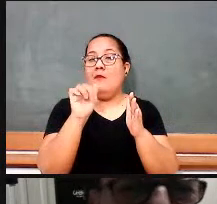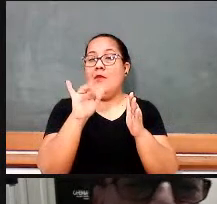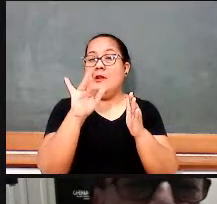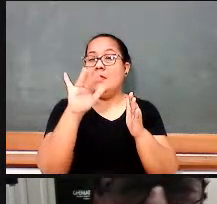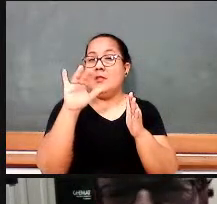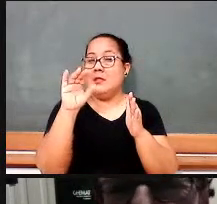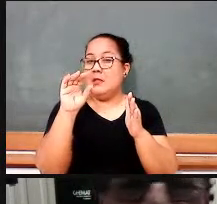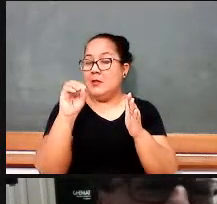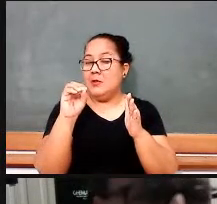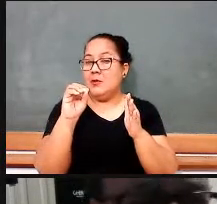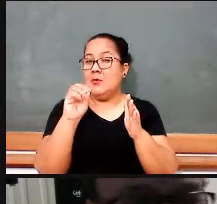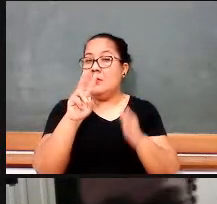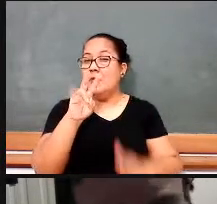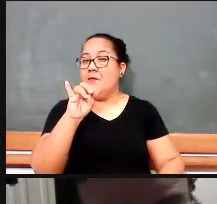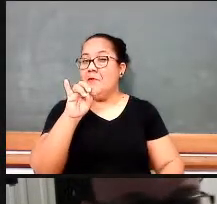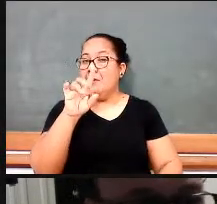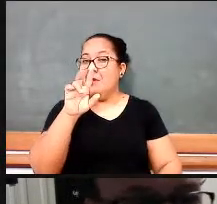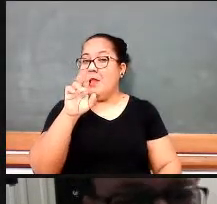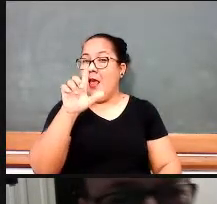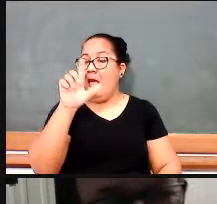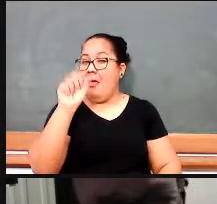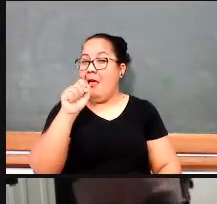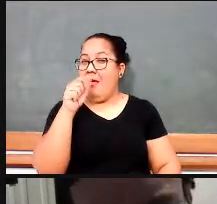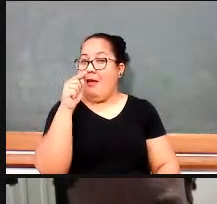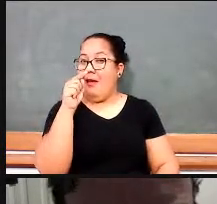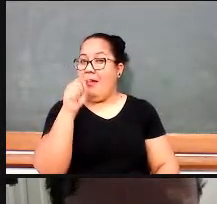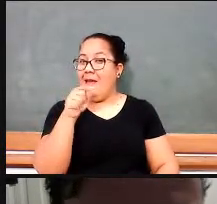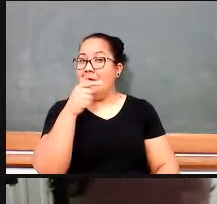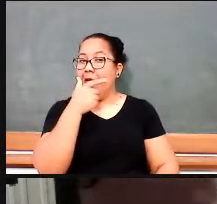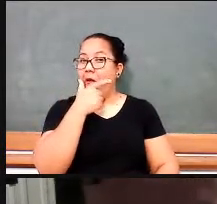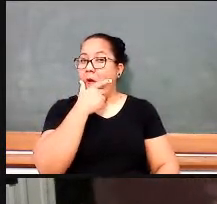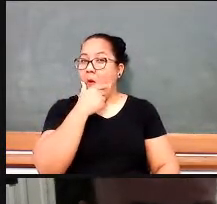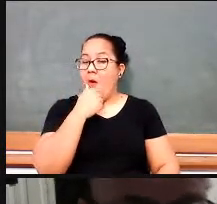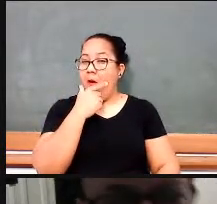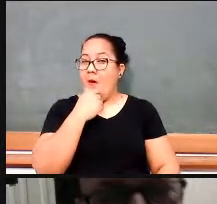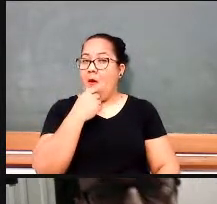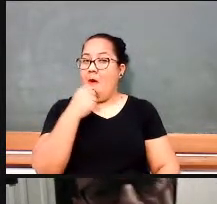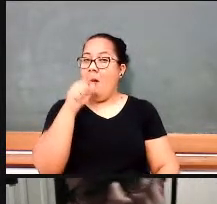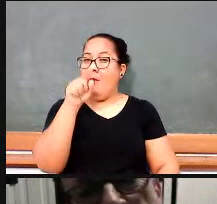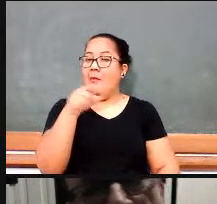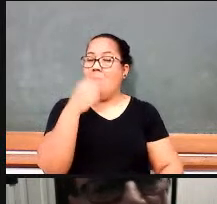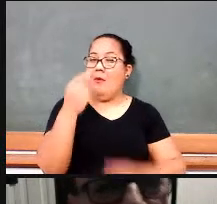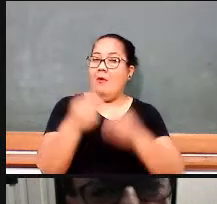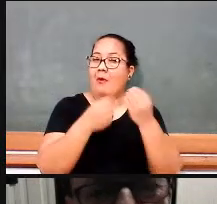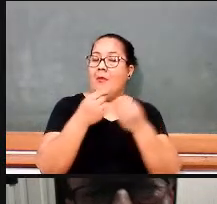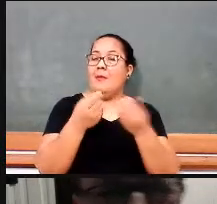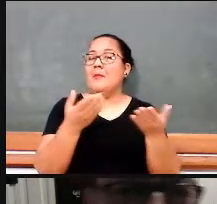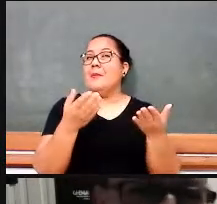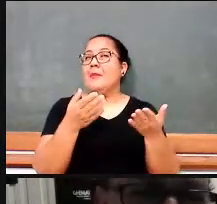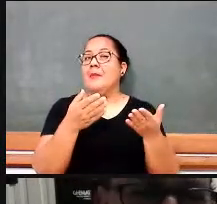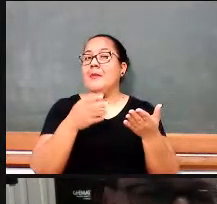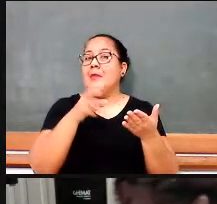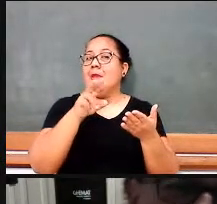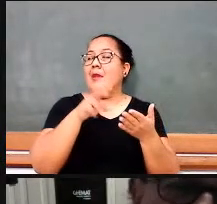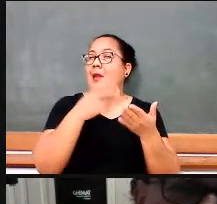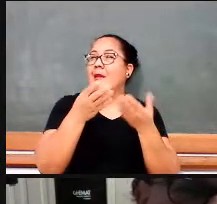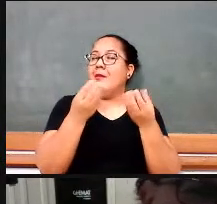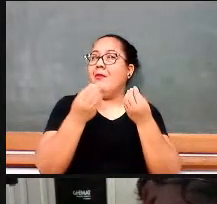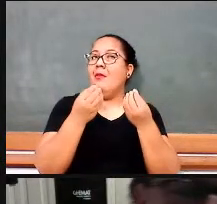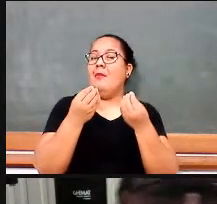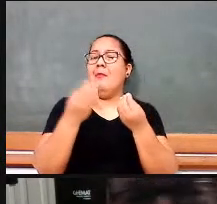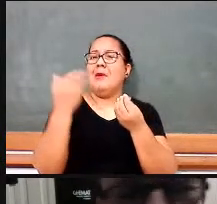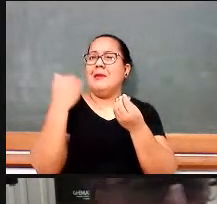era, na verdade, monarquista, esse Francisco Villela Barbosa. quando houve independência,